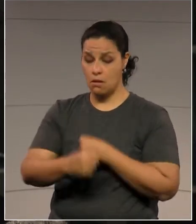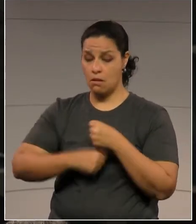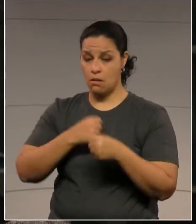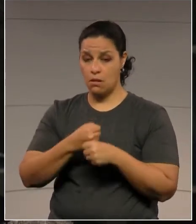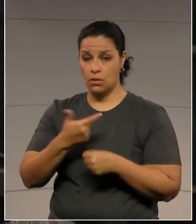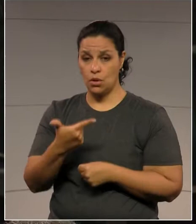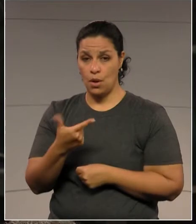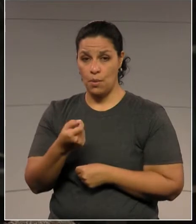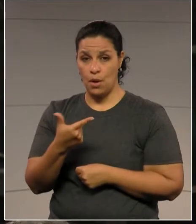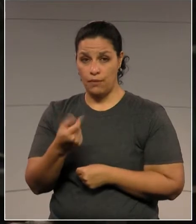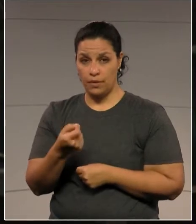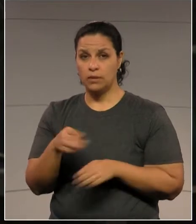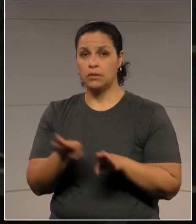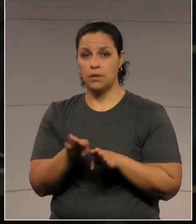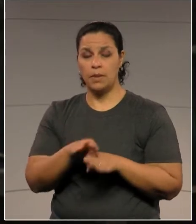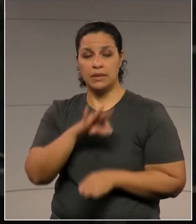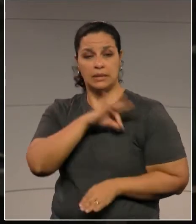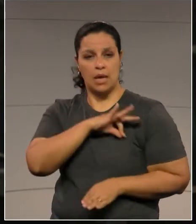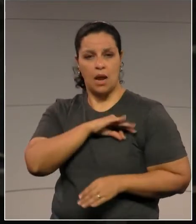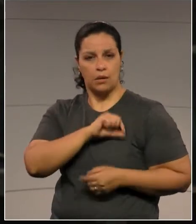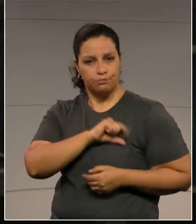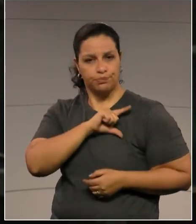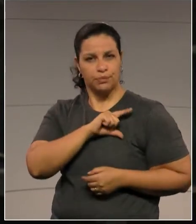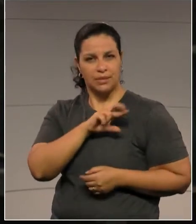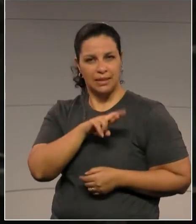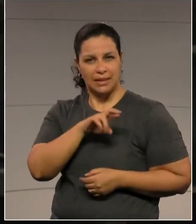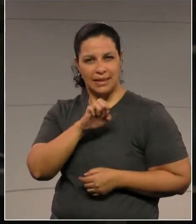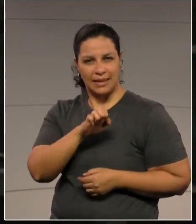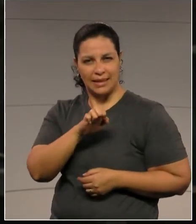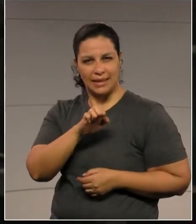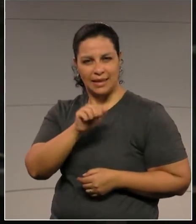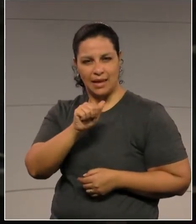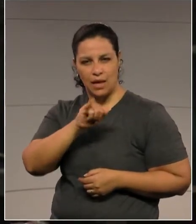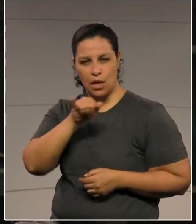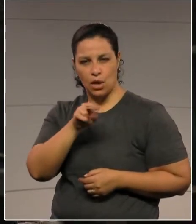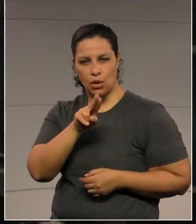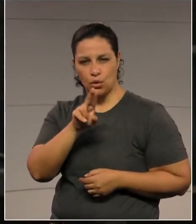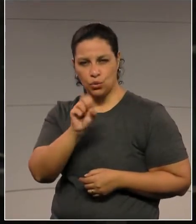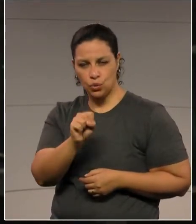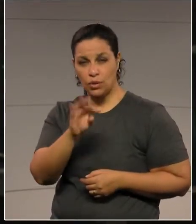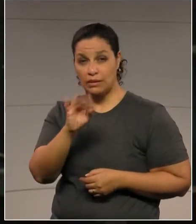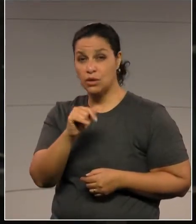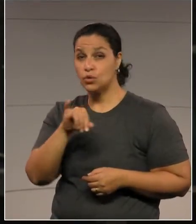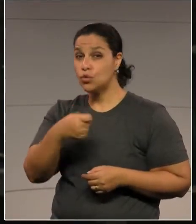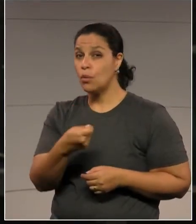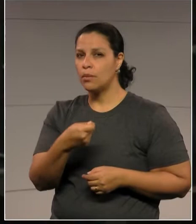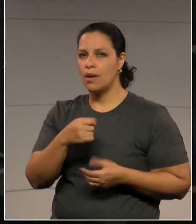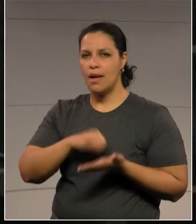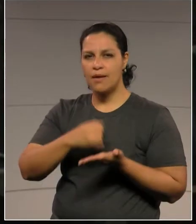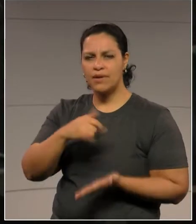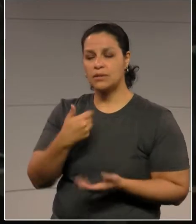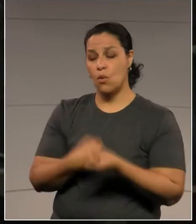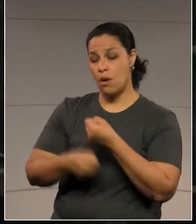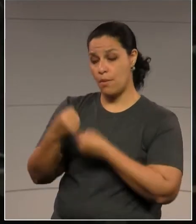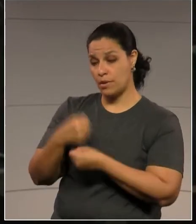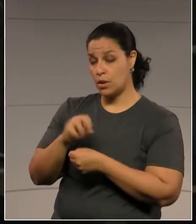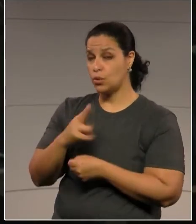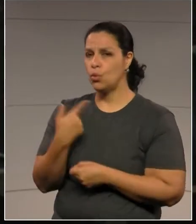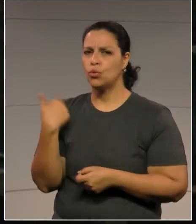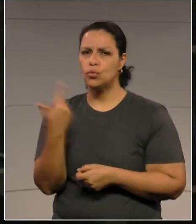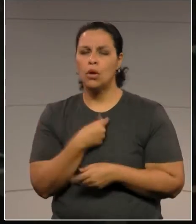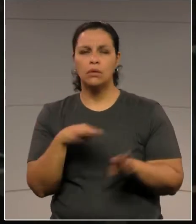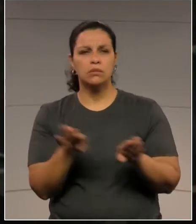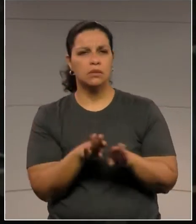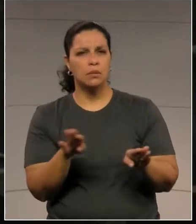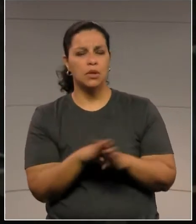do reajuste salarial na questão da perca inflacionária do ano passado, ou vamos ficar